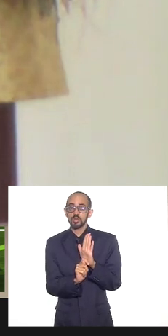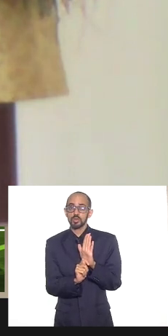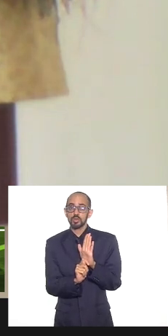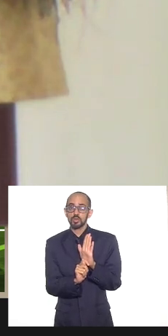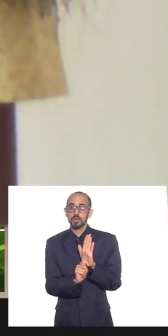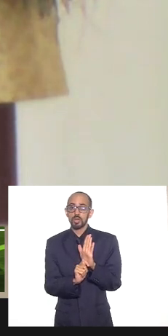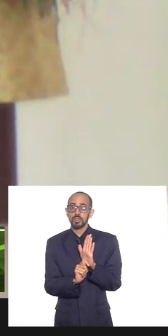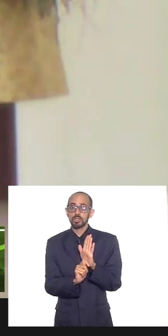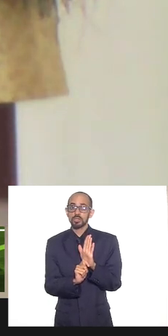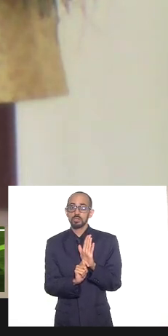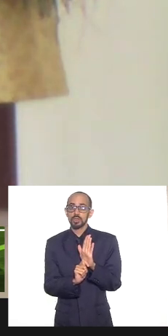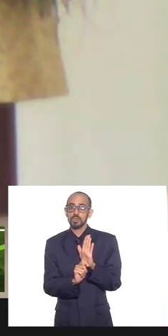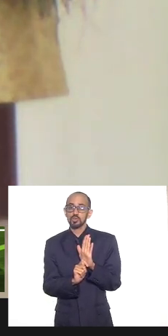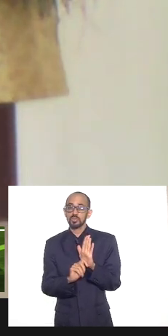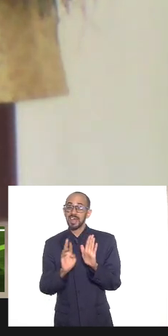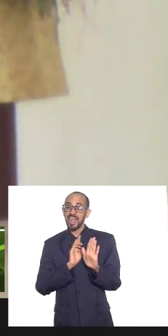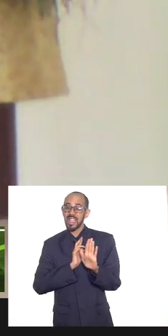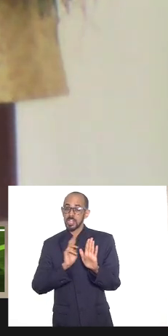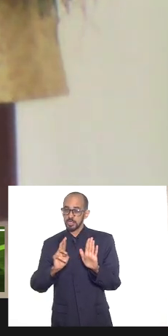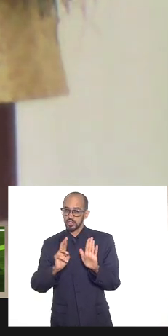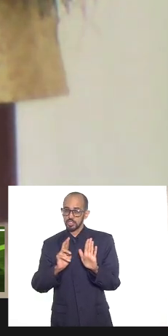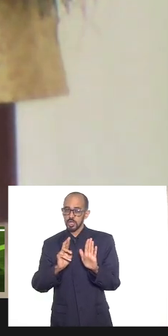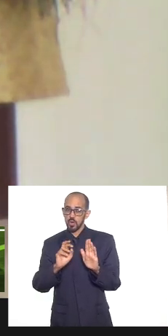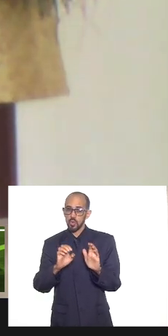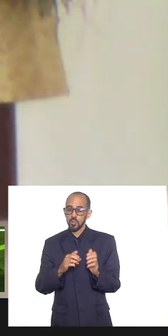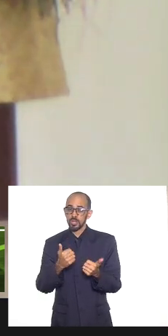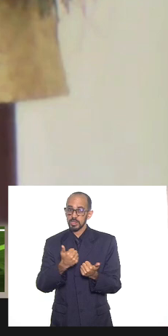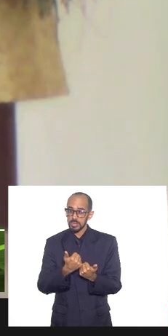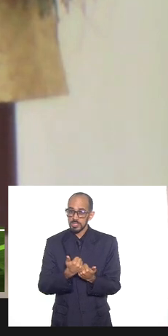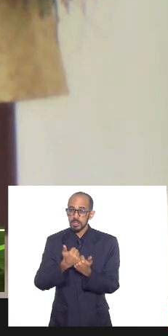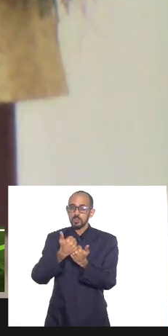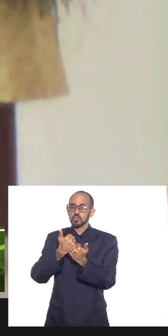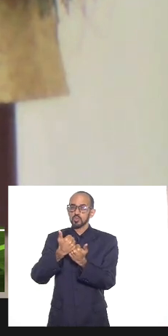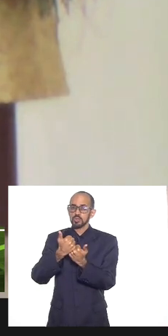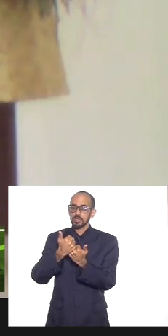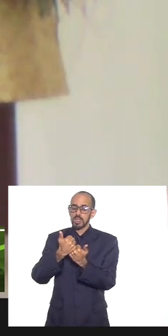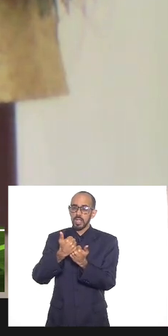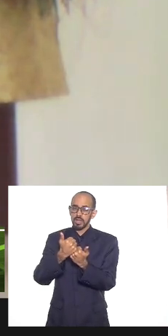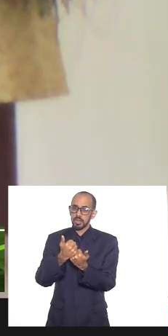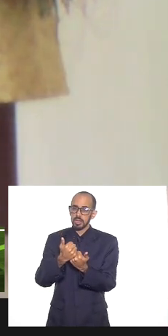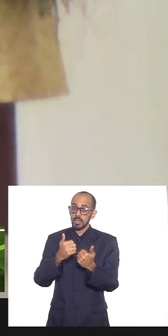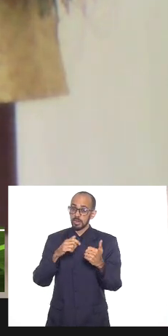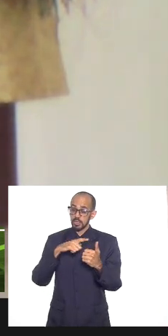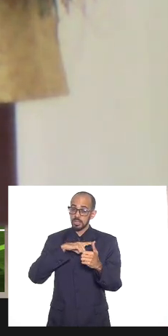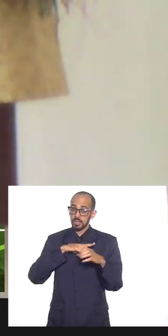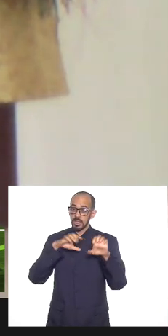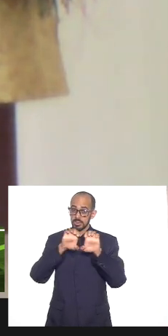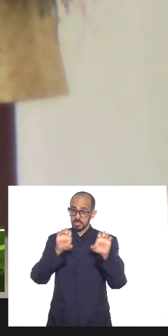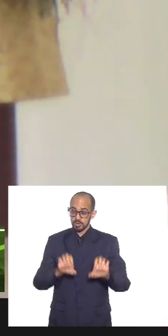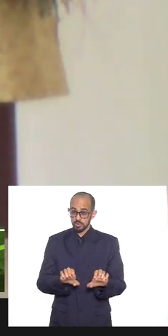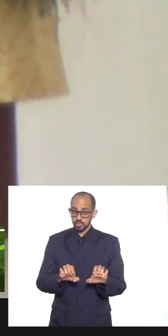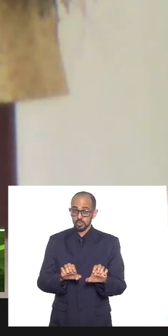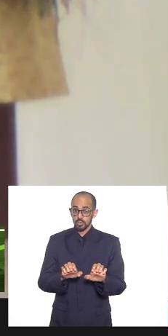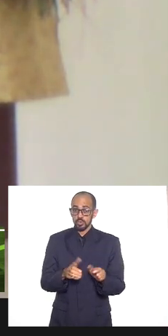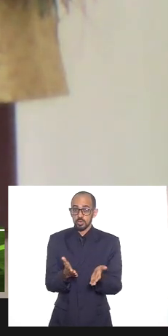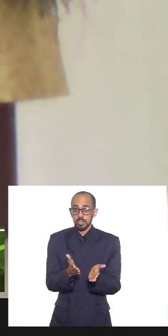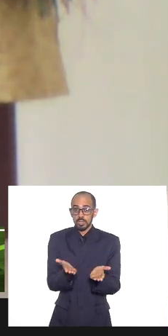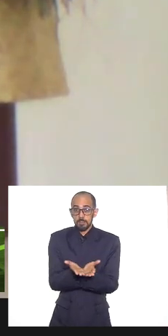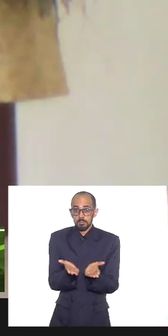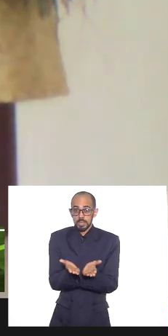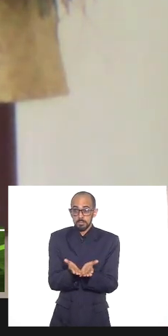teológico que ela se sustenta e se mantém, são textos do Antigo Testamento,